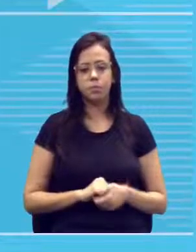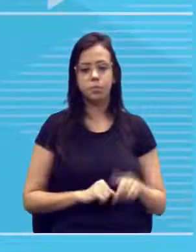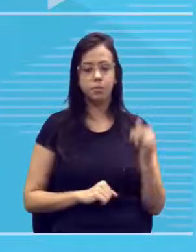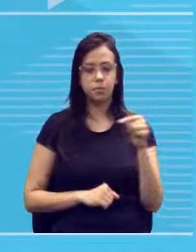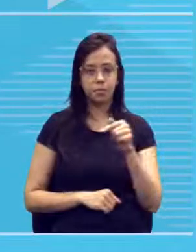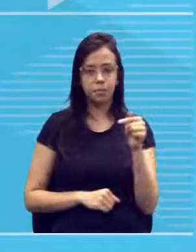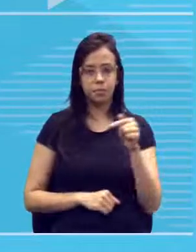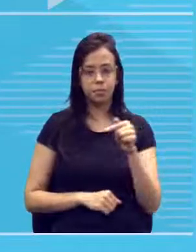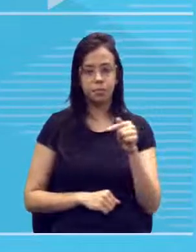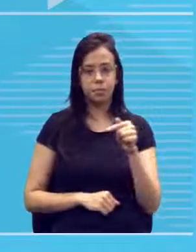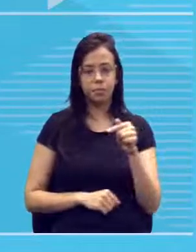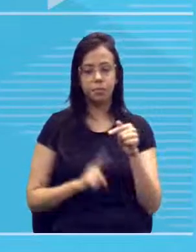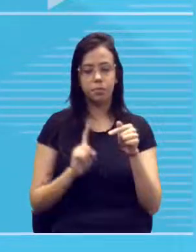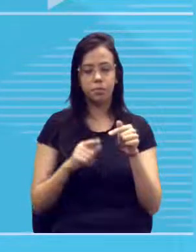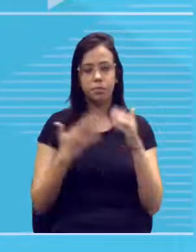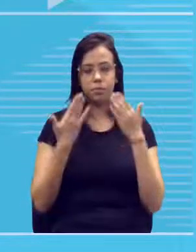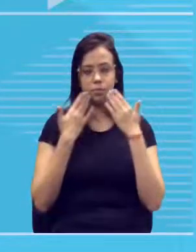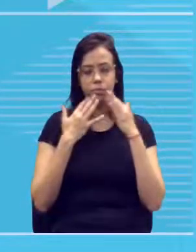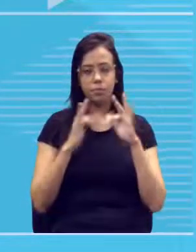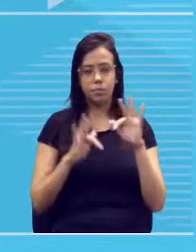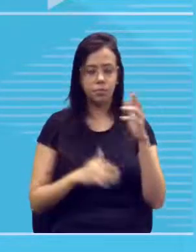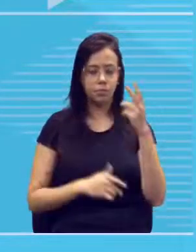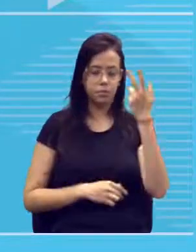ele é fenotipicamente normal.